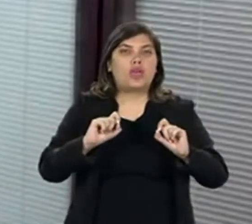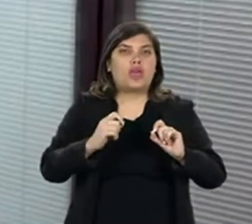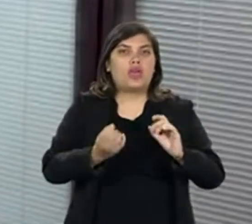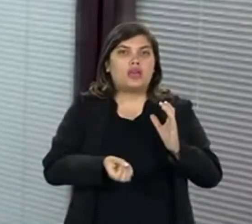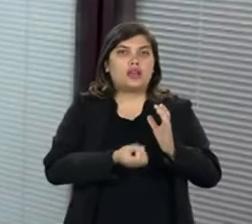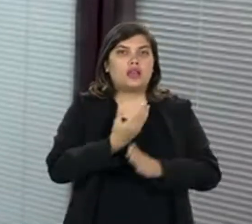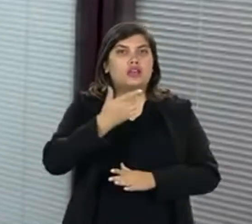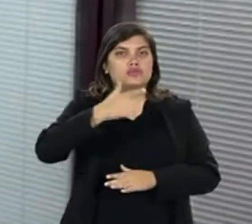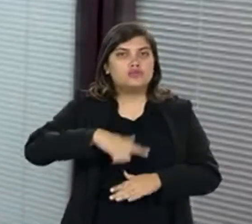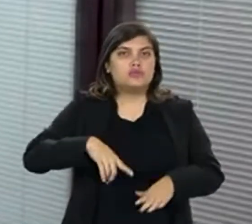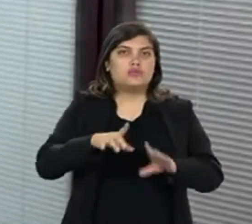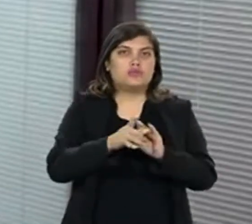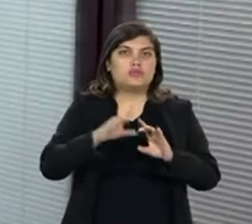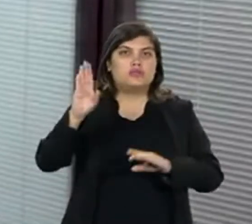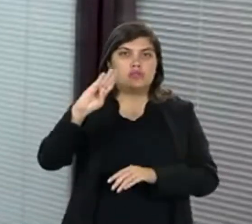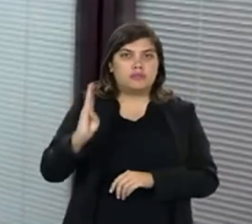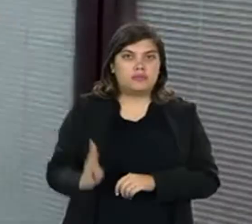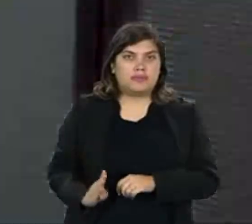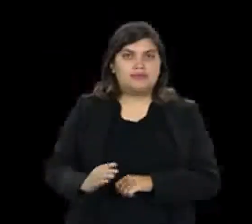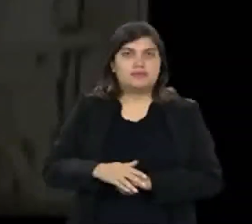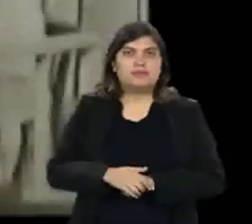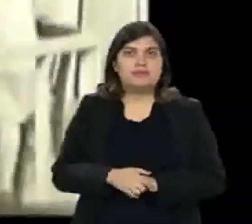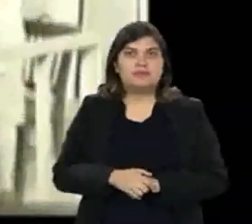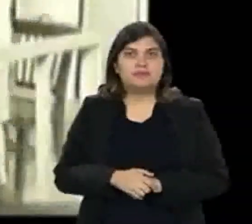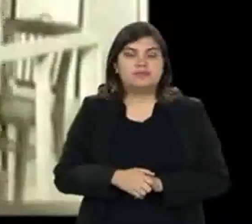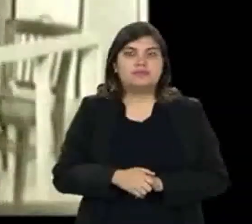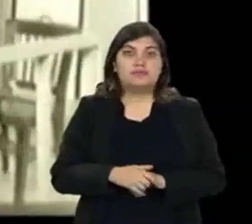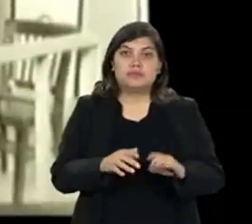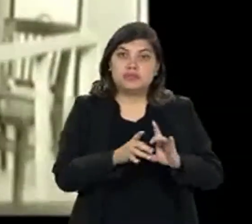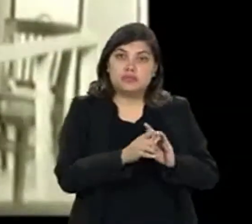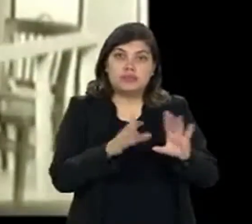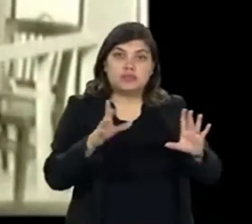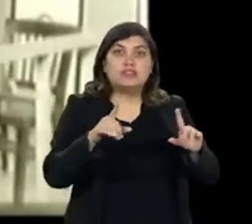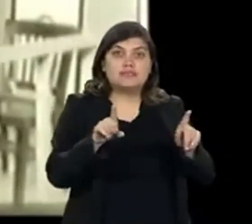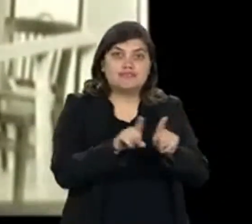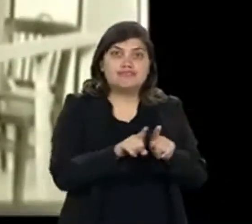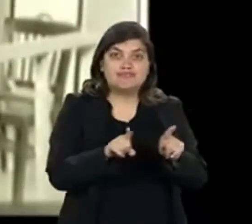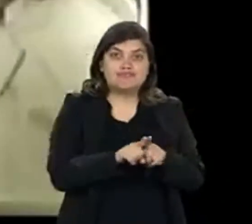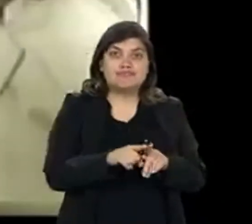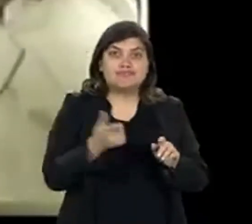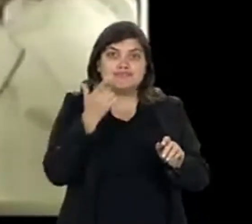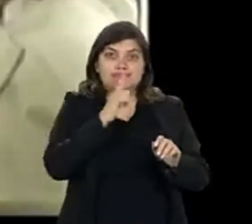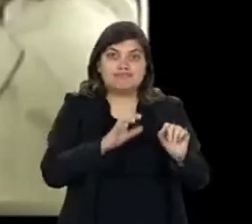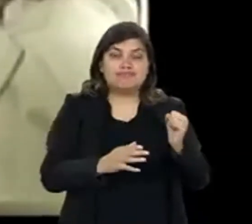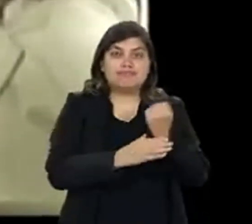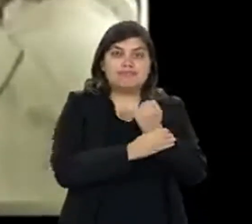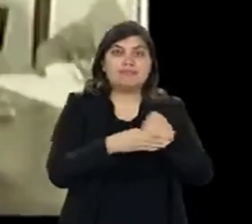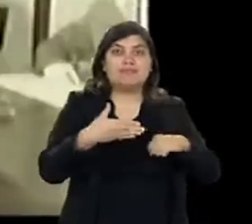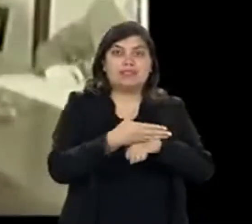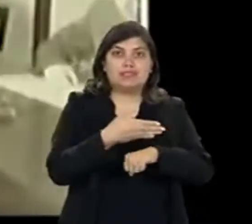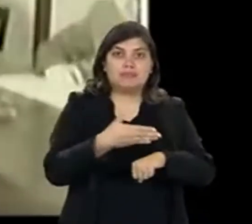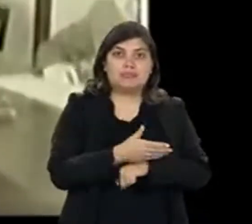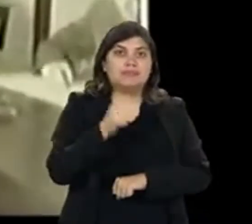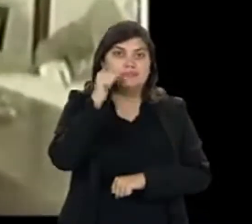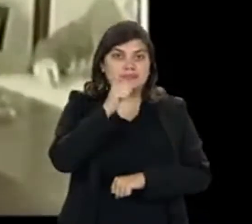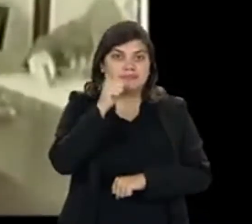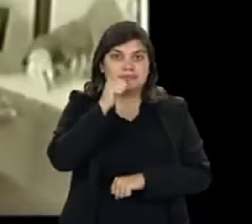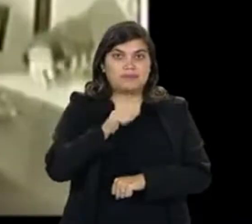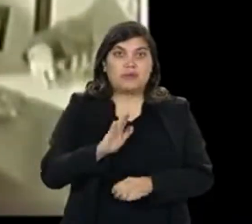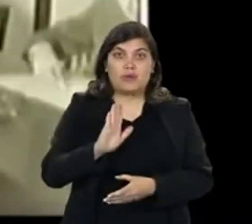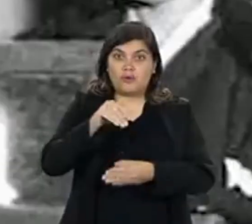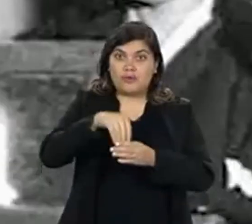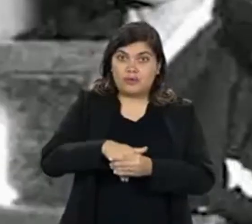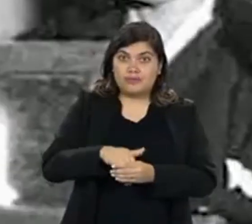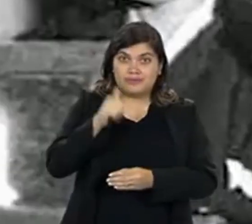reinstalar a democracia no Brasil. Democracia que também foi garantida com a participação das mulheres.